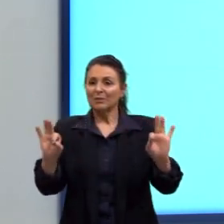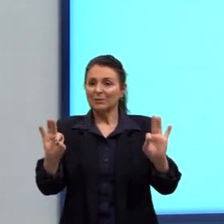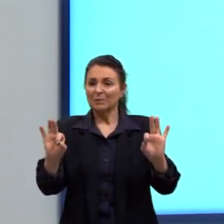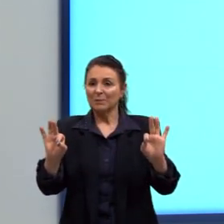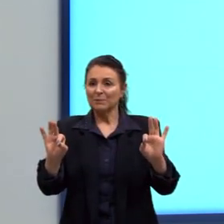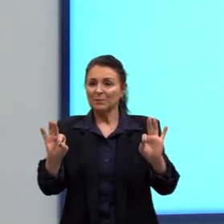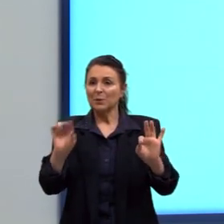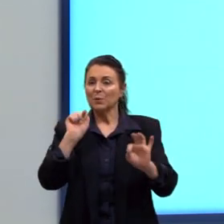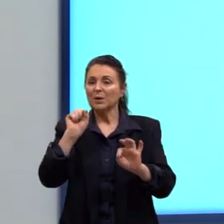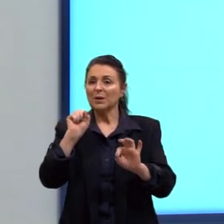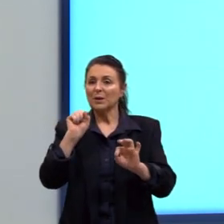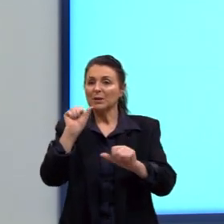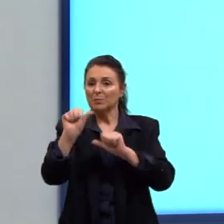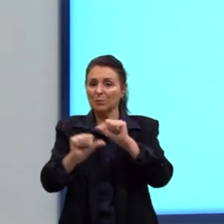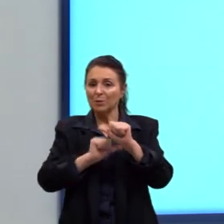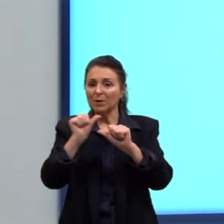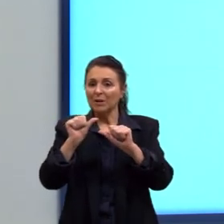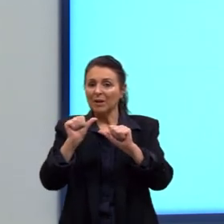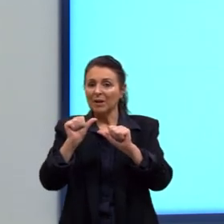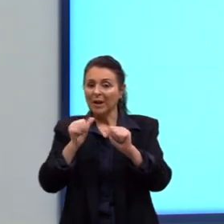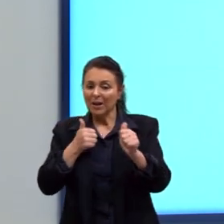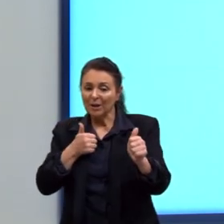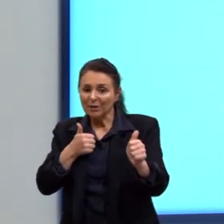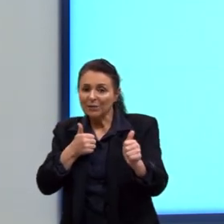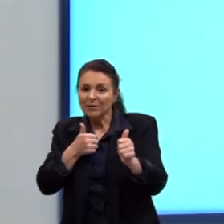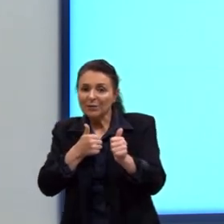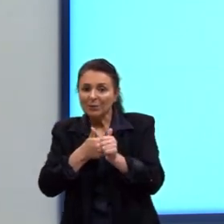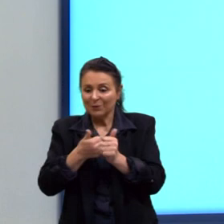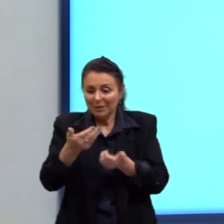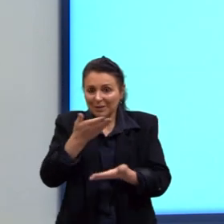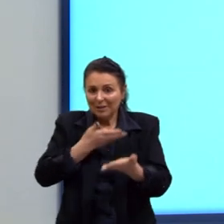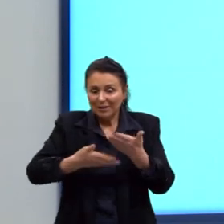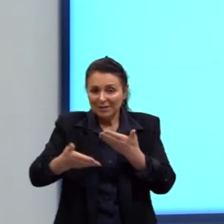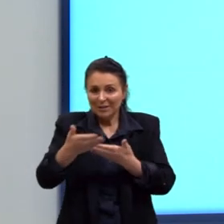alteração é aqui, onde há a maior interação entre as duas.